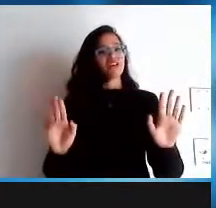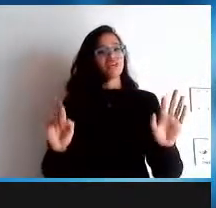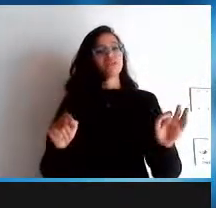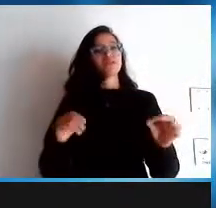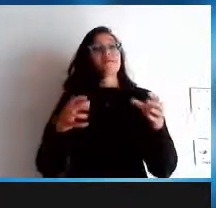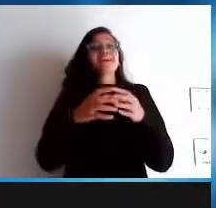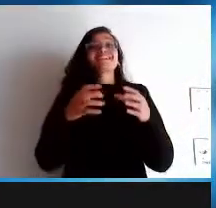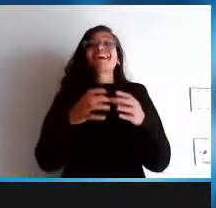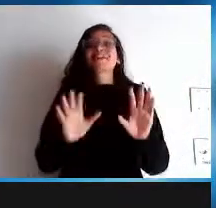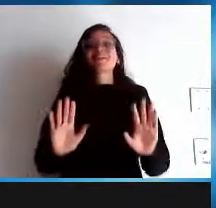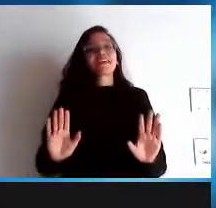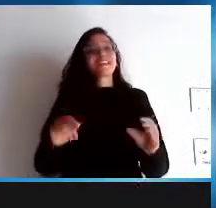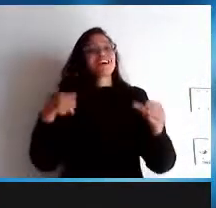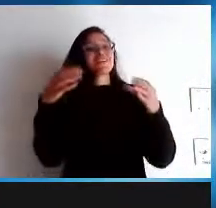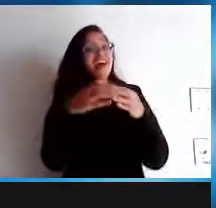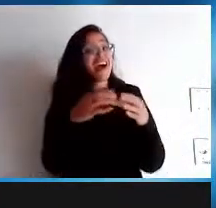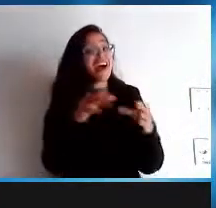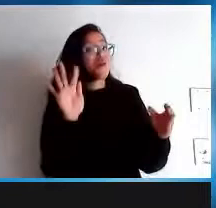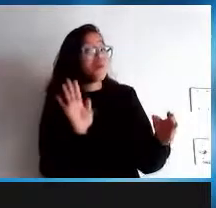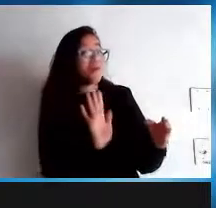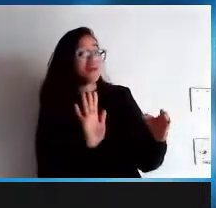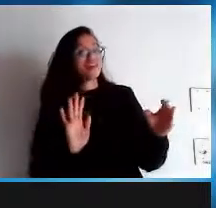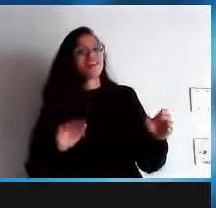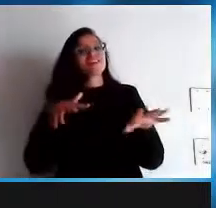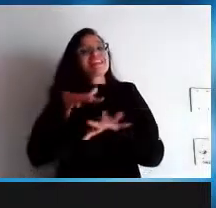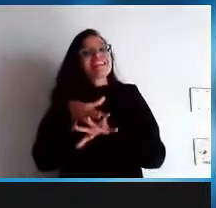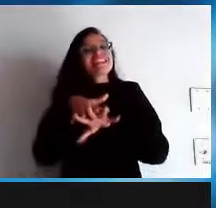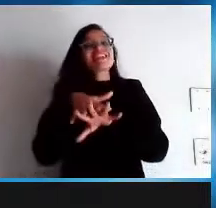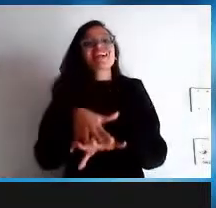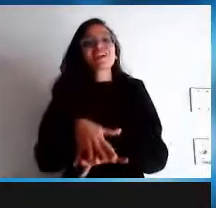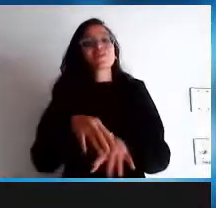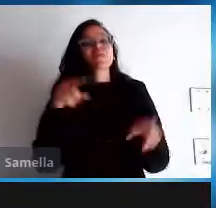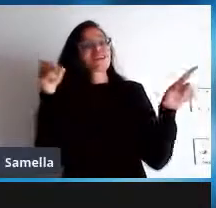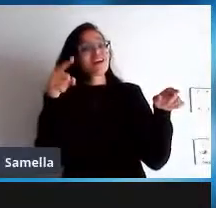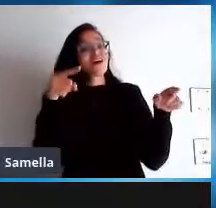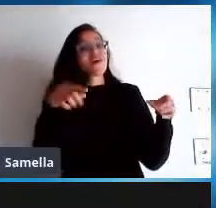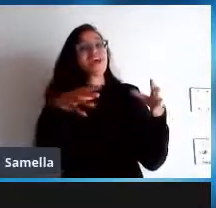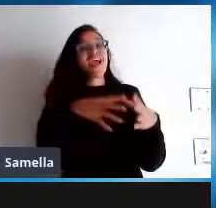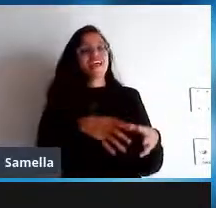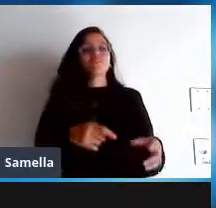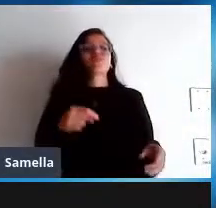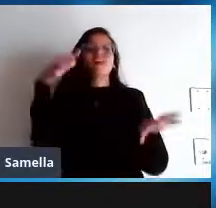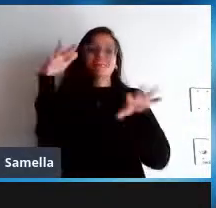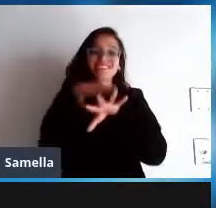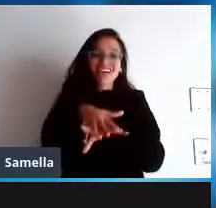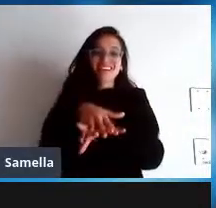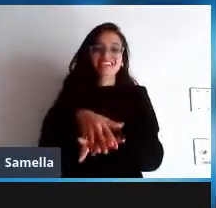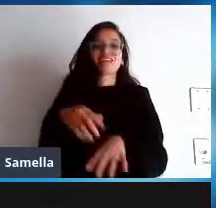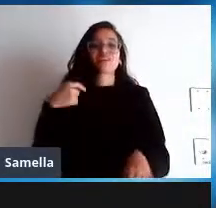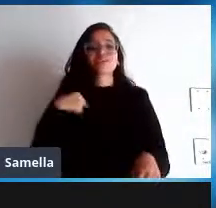comunidade então inclusão é isso é dessa inclusão que eu estou falando